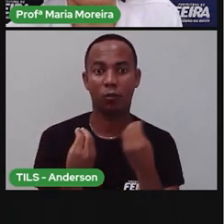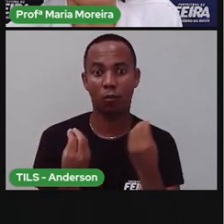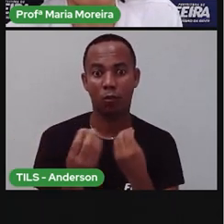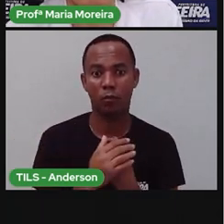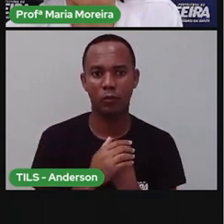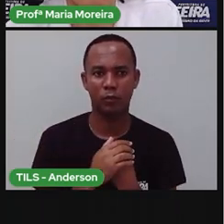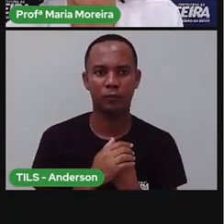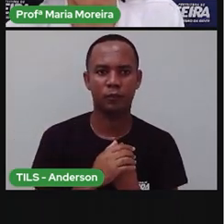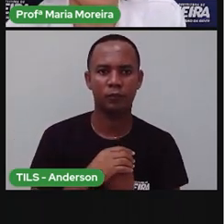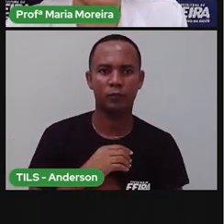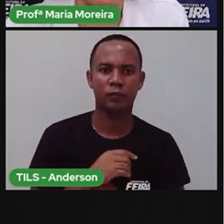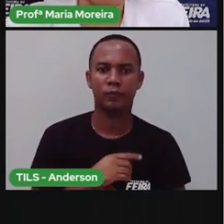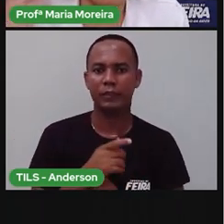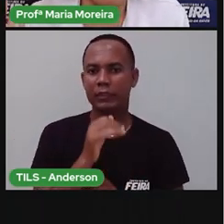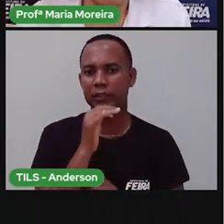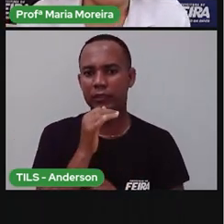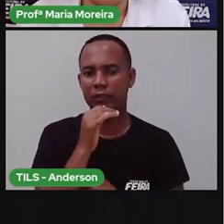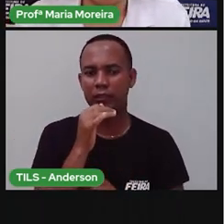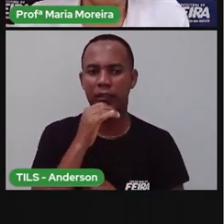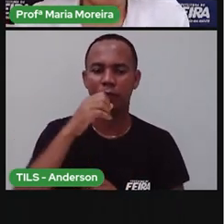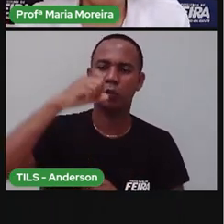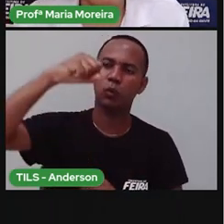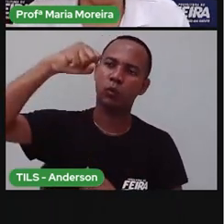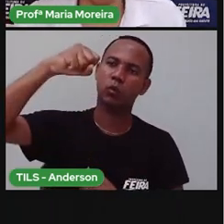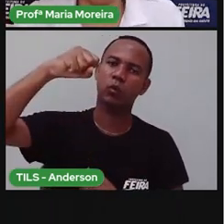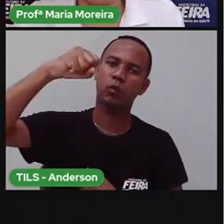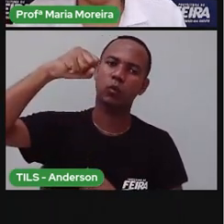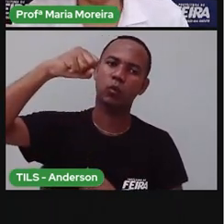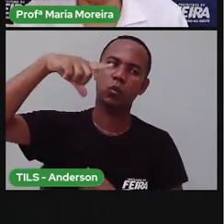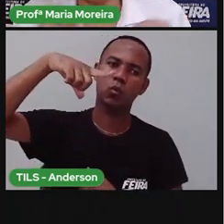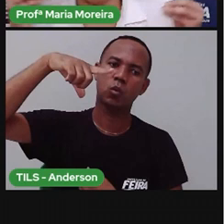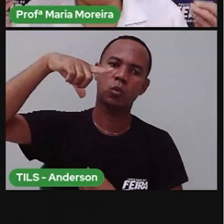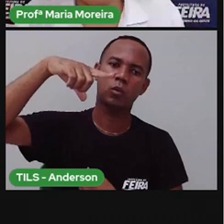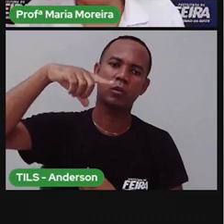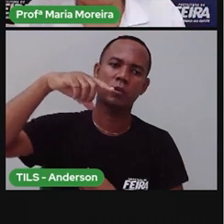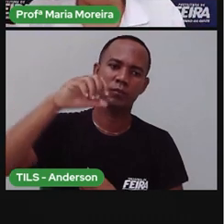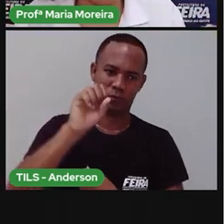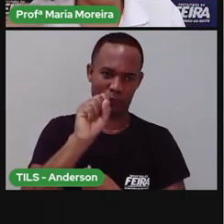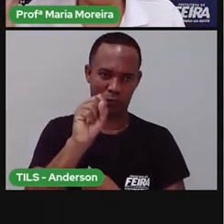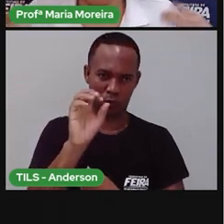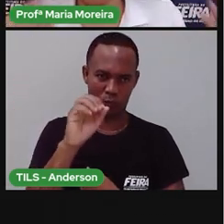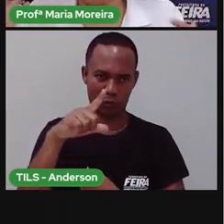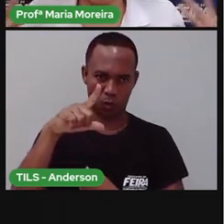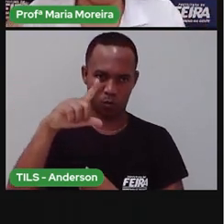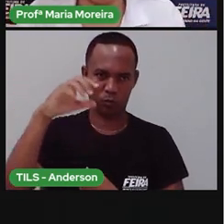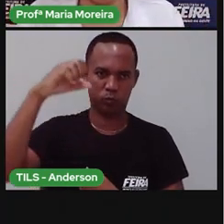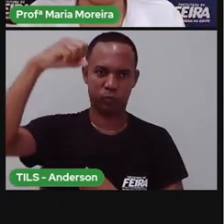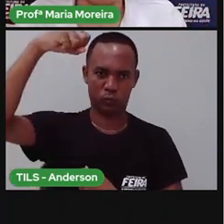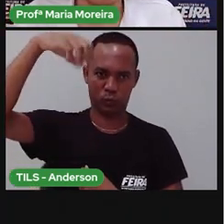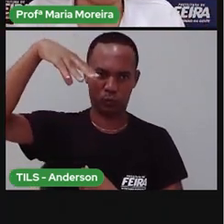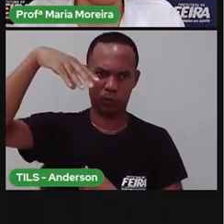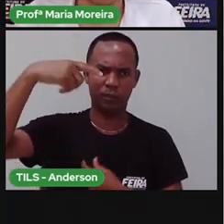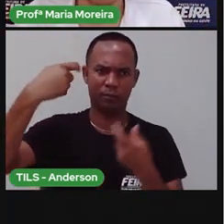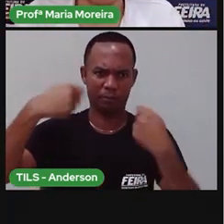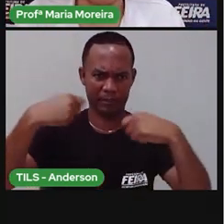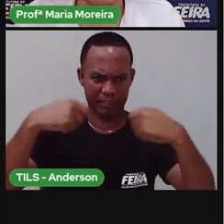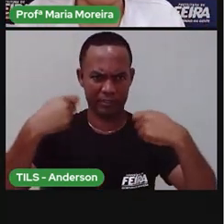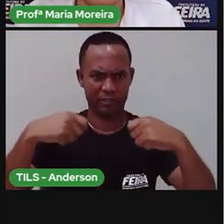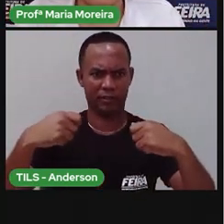relacionam com essa luz solar? Porque sem luz, a planta não vai conseguir fazer a